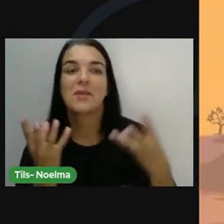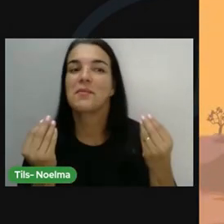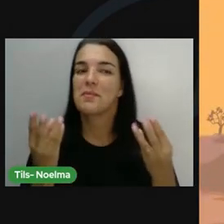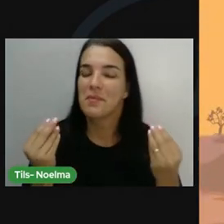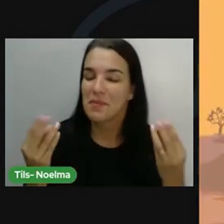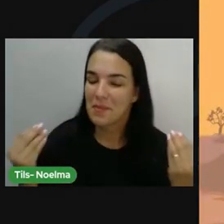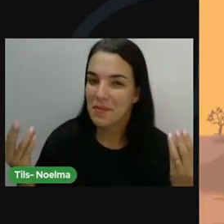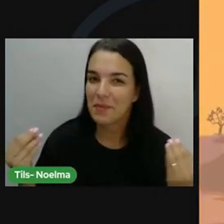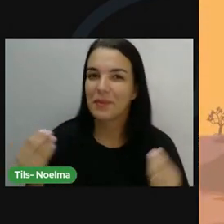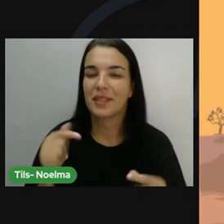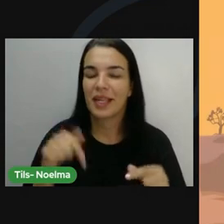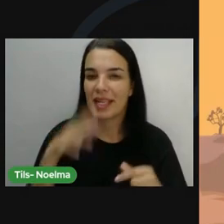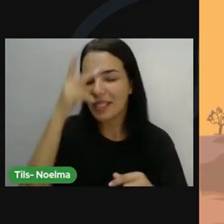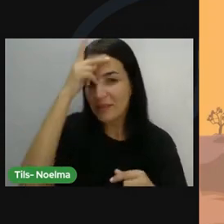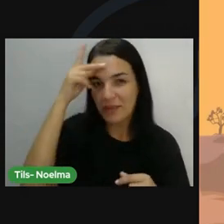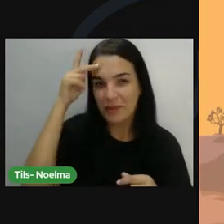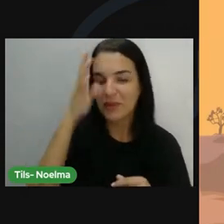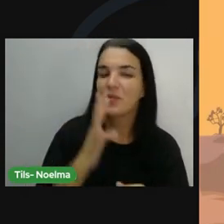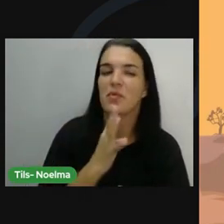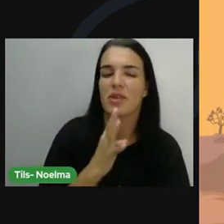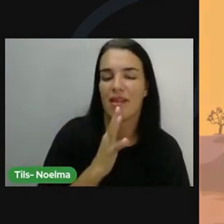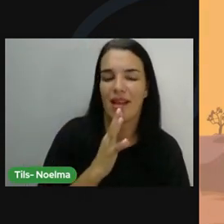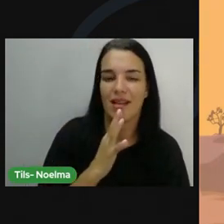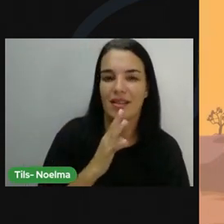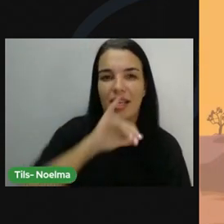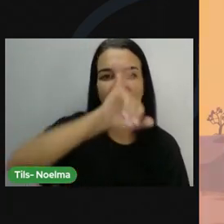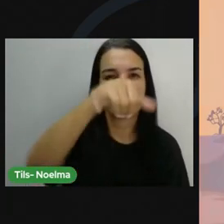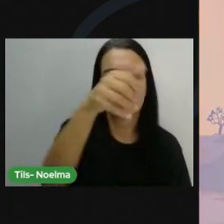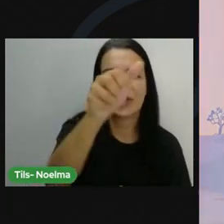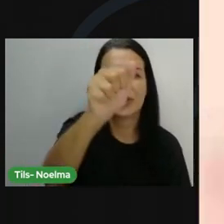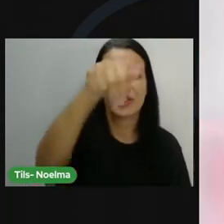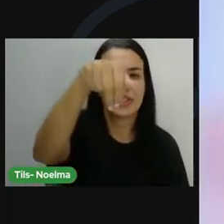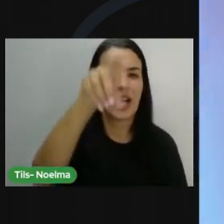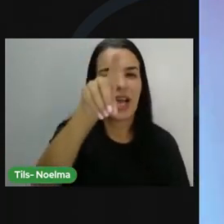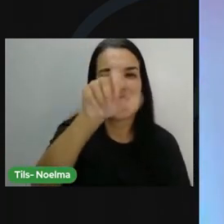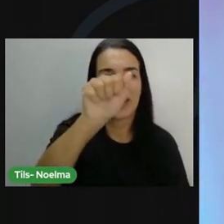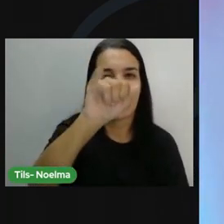Também chamado popularmente de periquitinha, jandaia e gangarra.